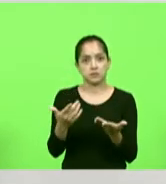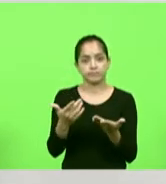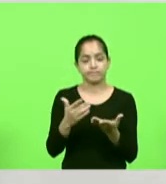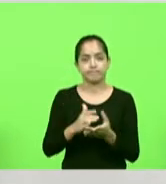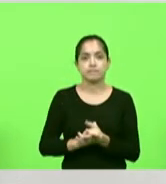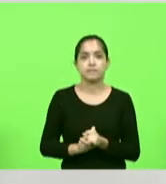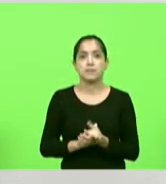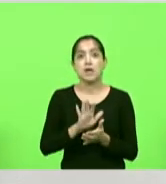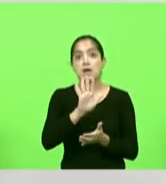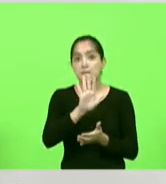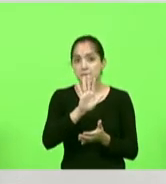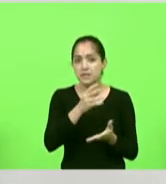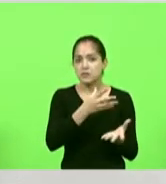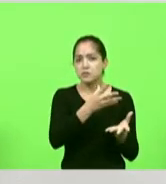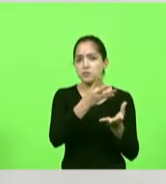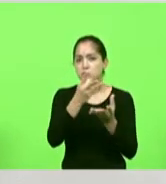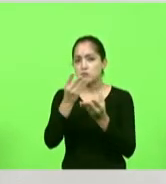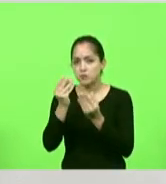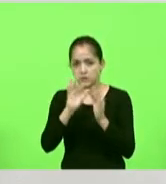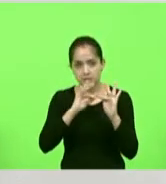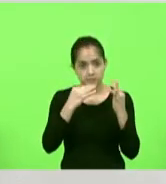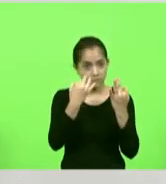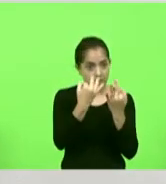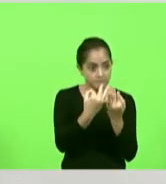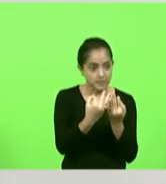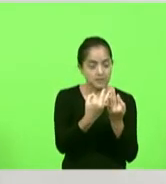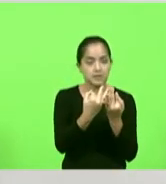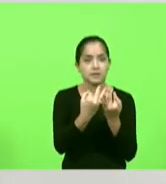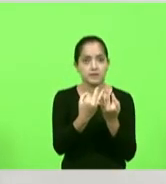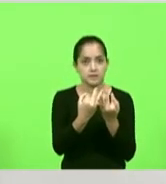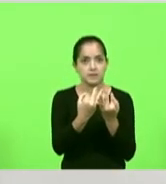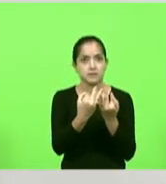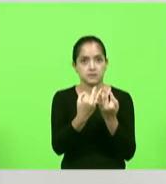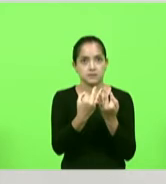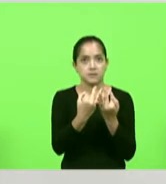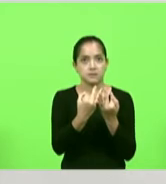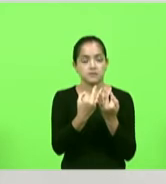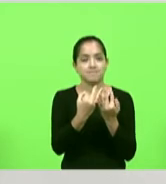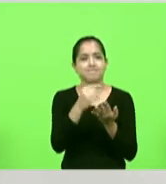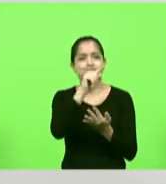mas tem muitas famílias que estão com esse que